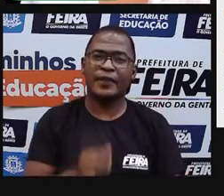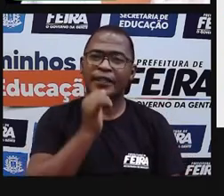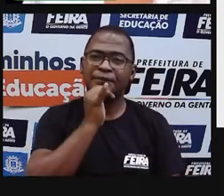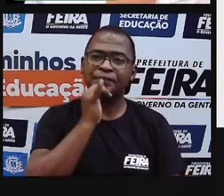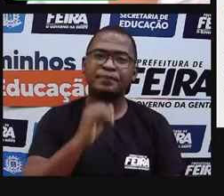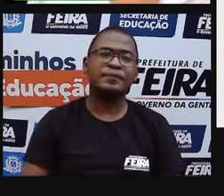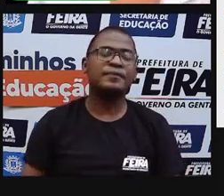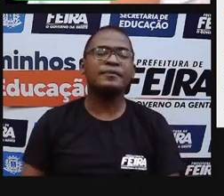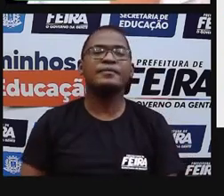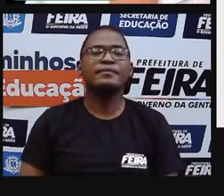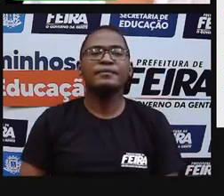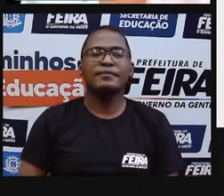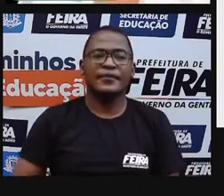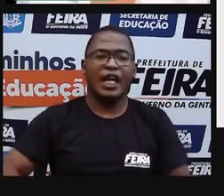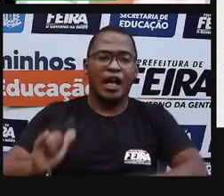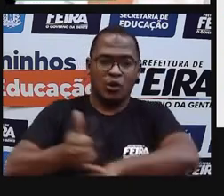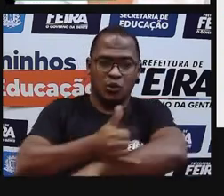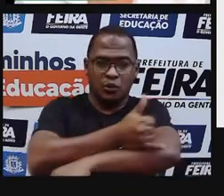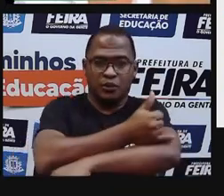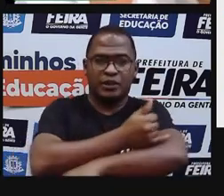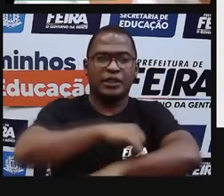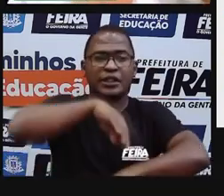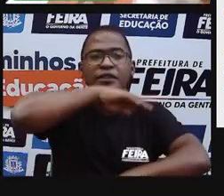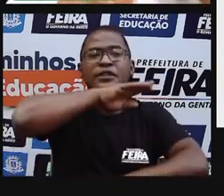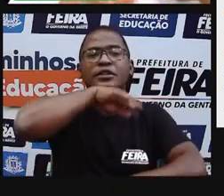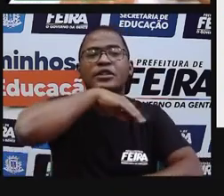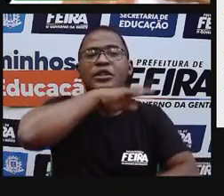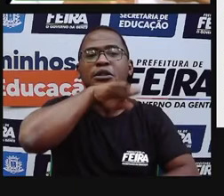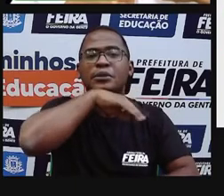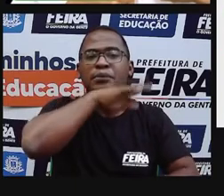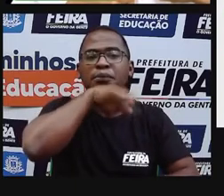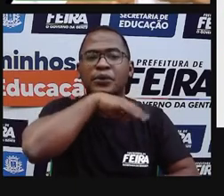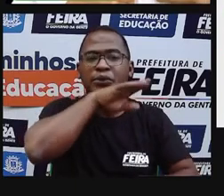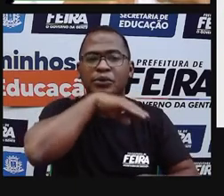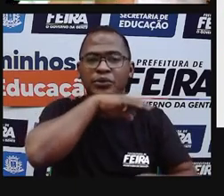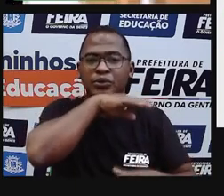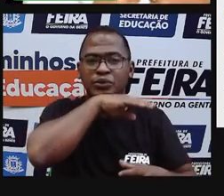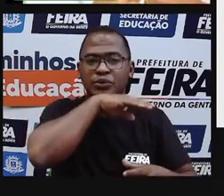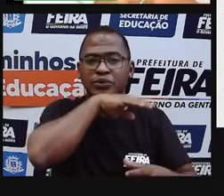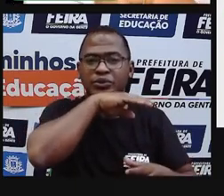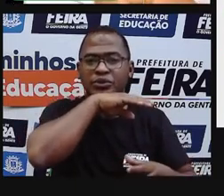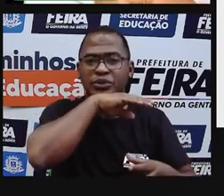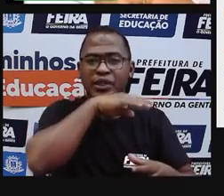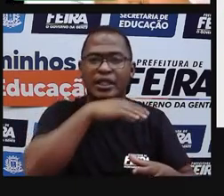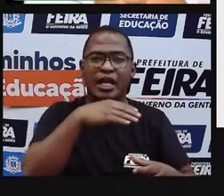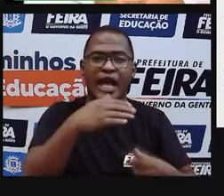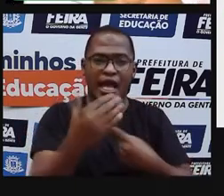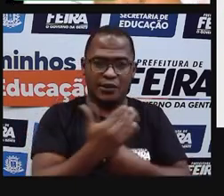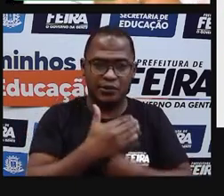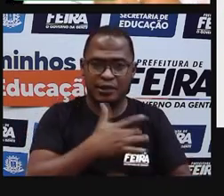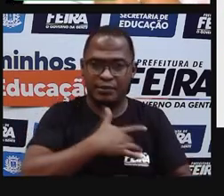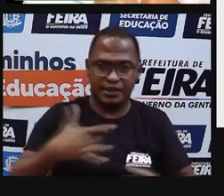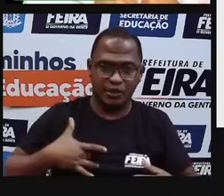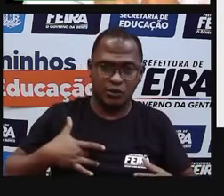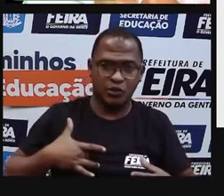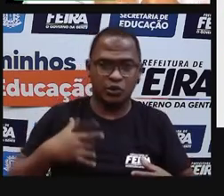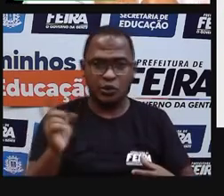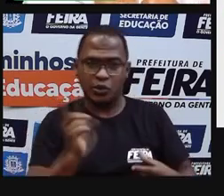é mais saudável do que o óleo vegetal para a nossa saúde? Sim ou não? Bora botar correto para a gente verificar?